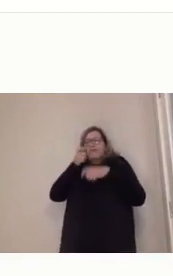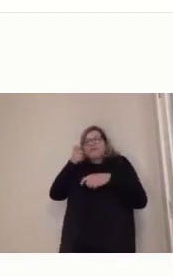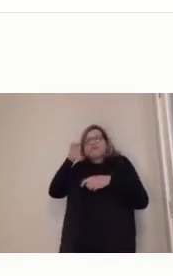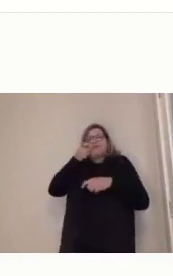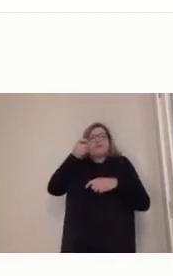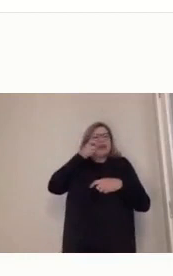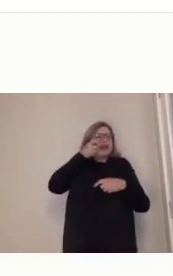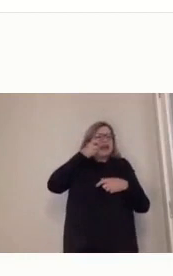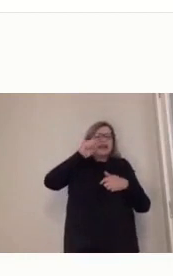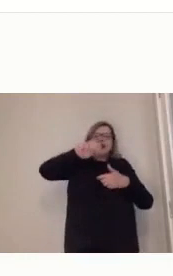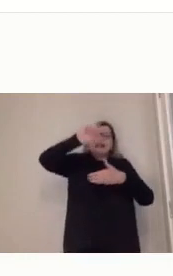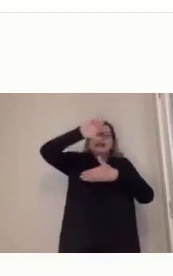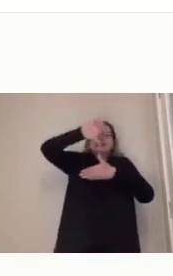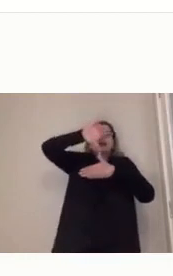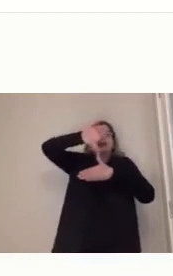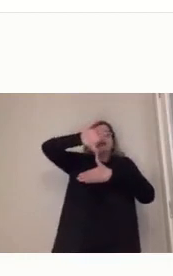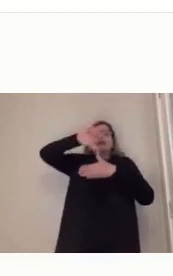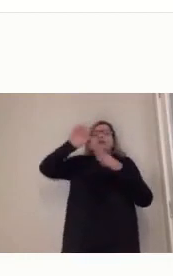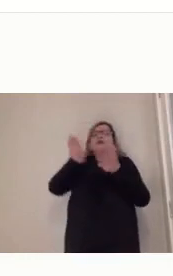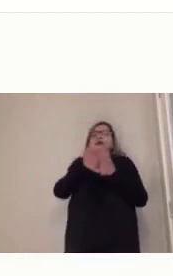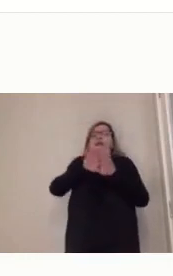muito esse processo, tá?